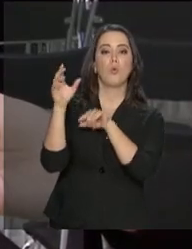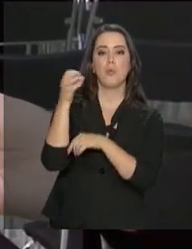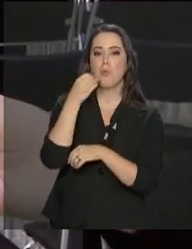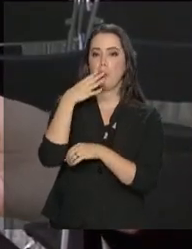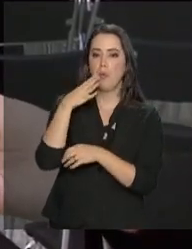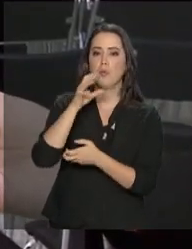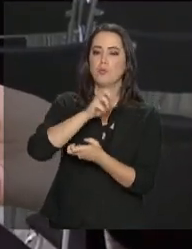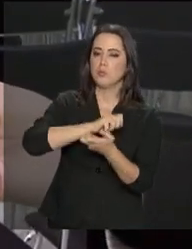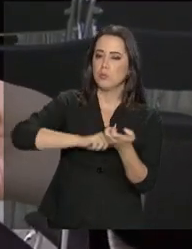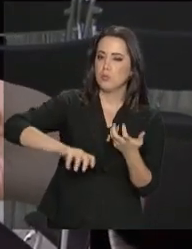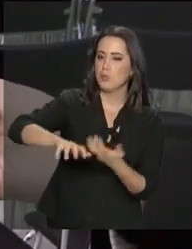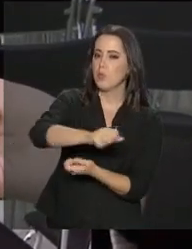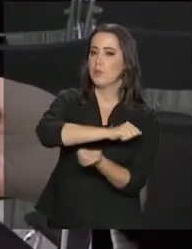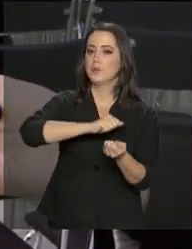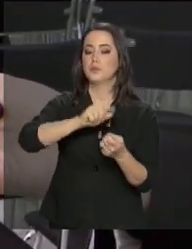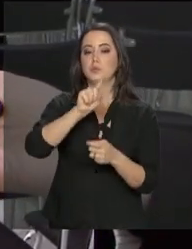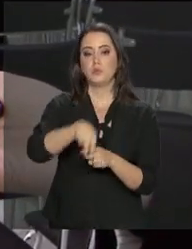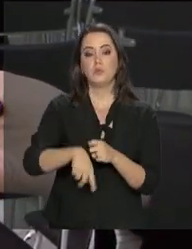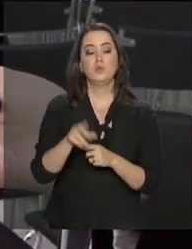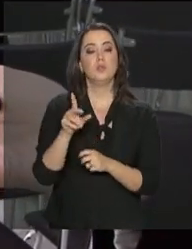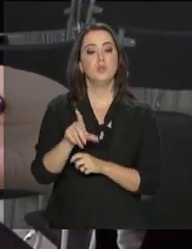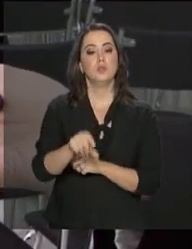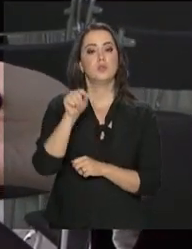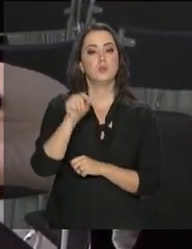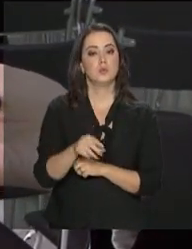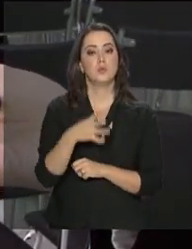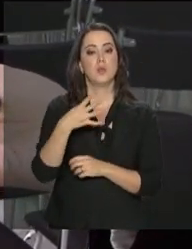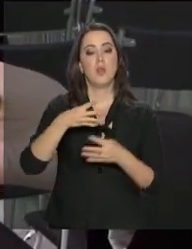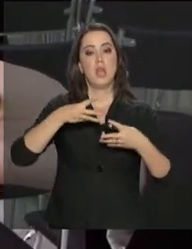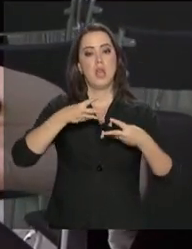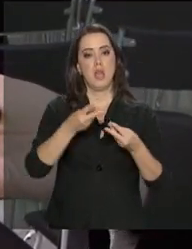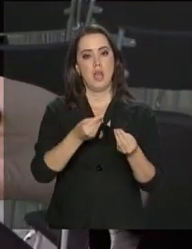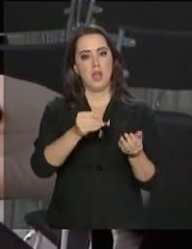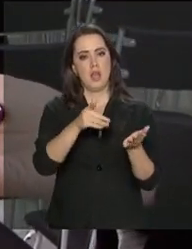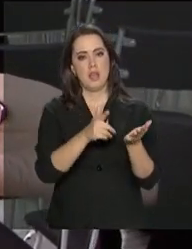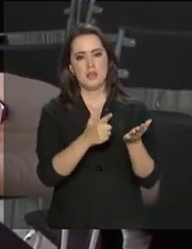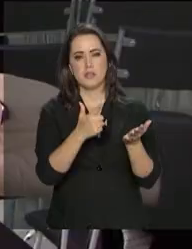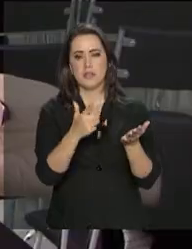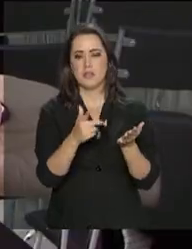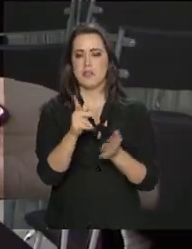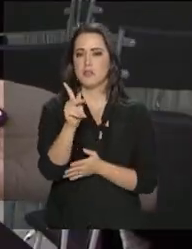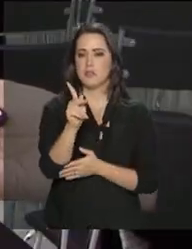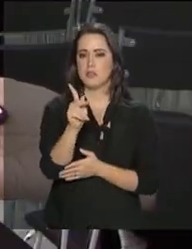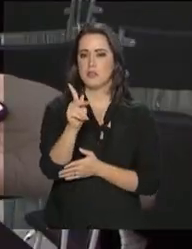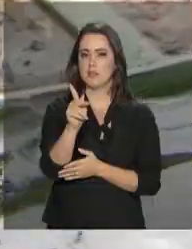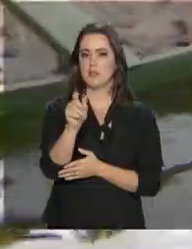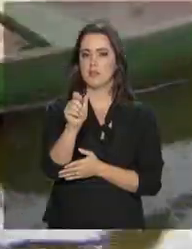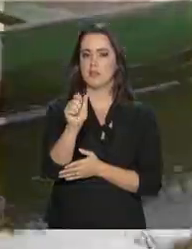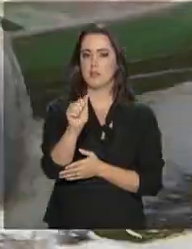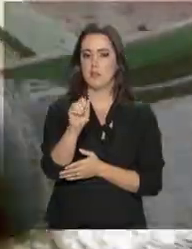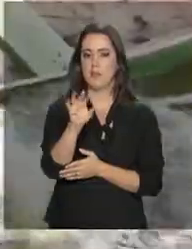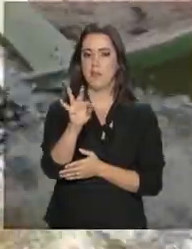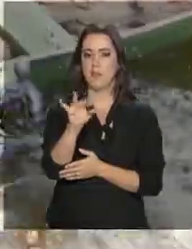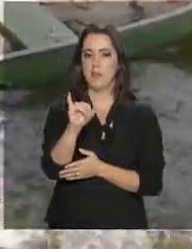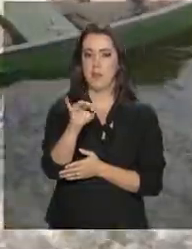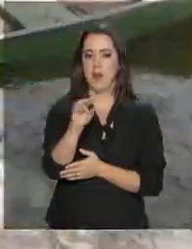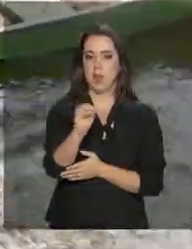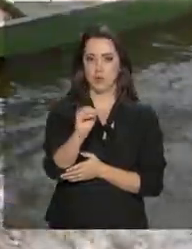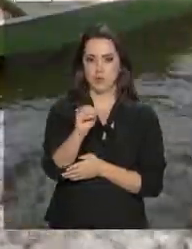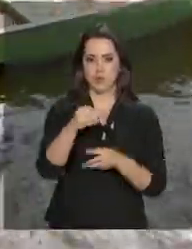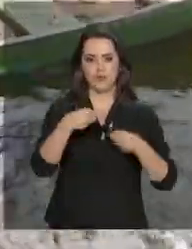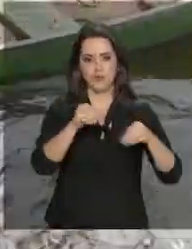amigável, que foi uma alternativa a esses plásticos, que são um dos vilões do nosso século. E por que não